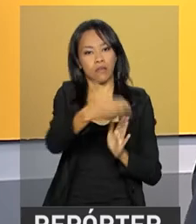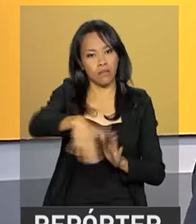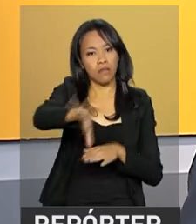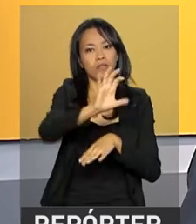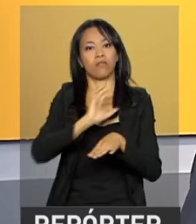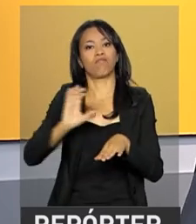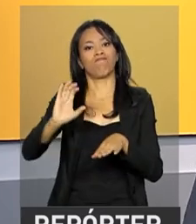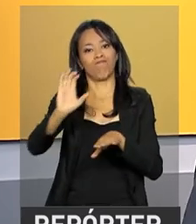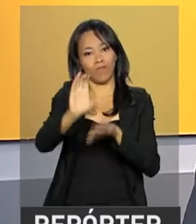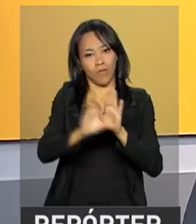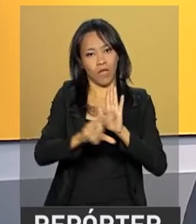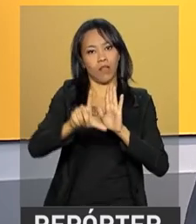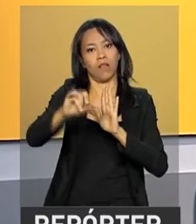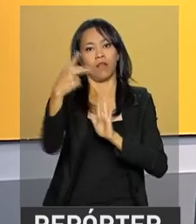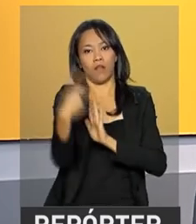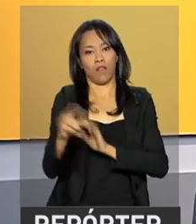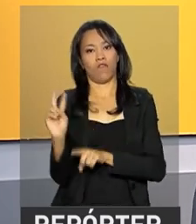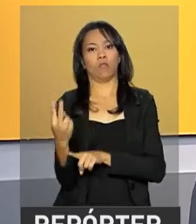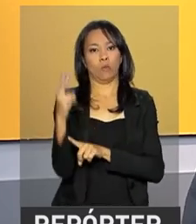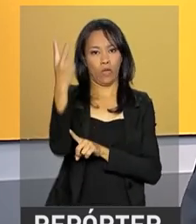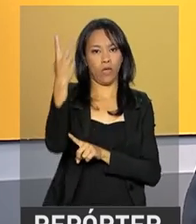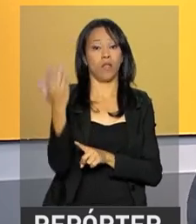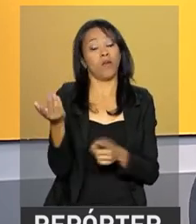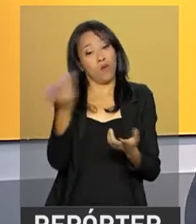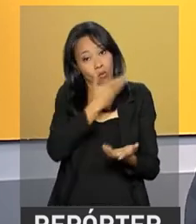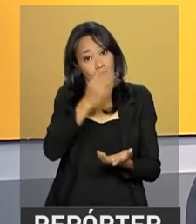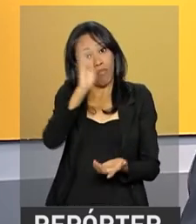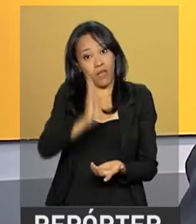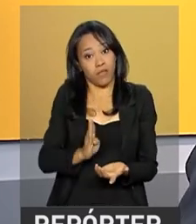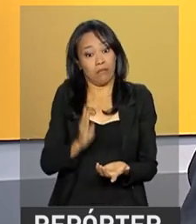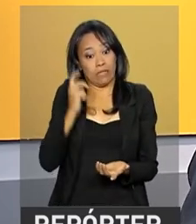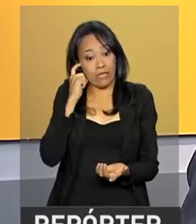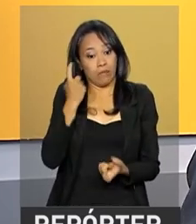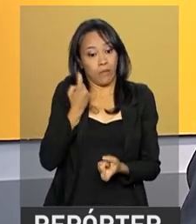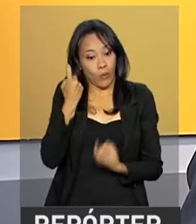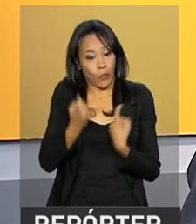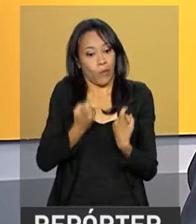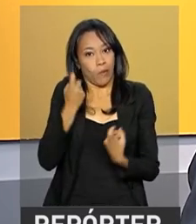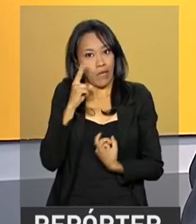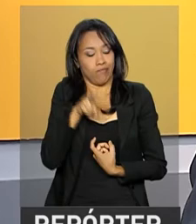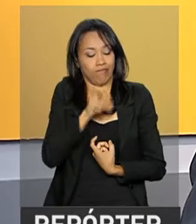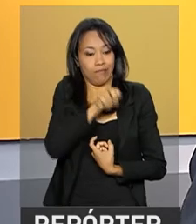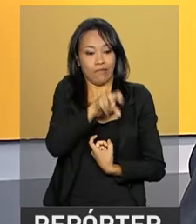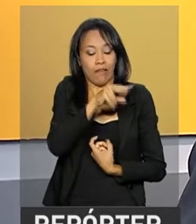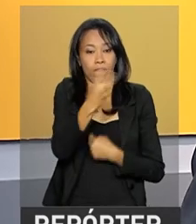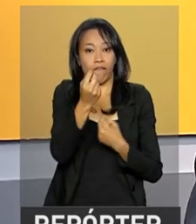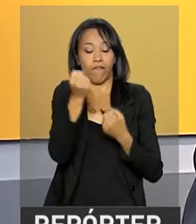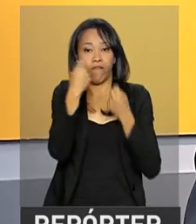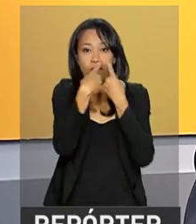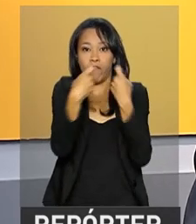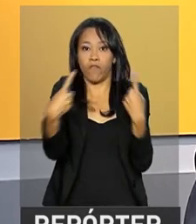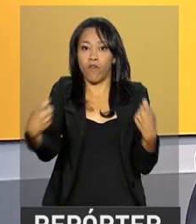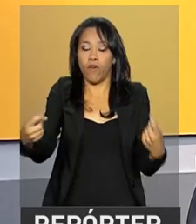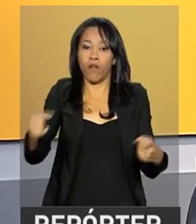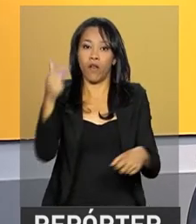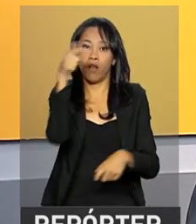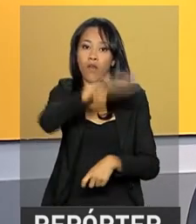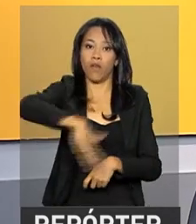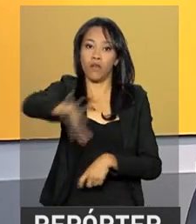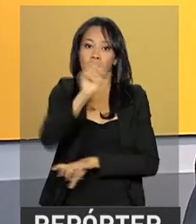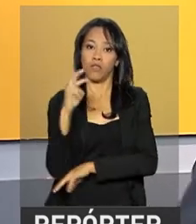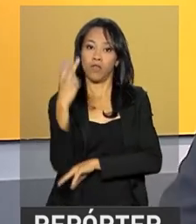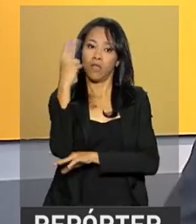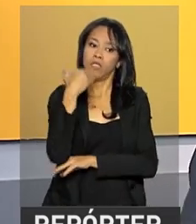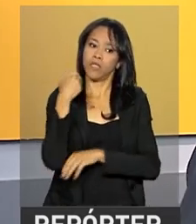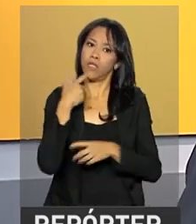Venezuela. O Brasil ainda manifesta a grave preocupação com a violência no país vizinho e defende a abertura